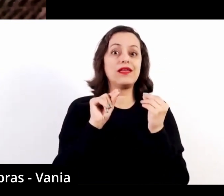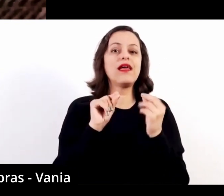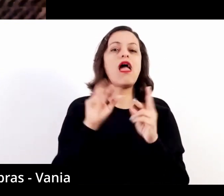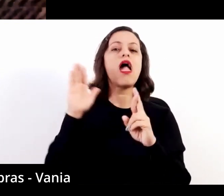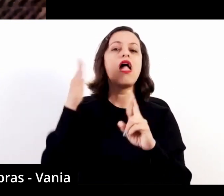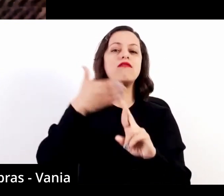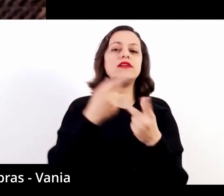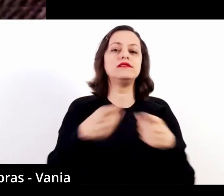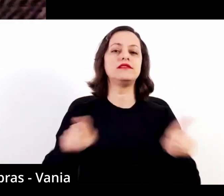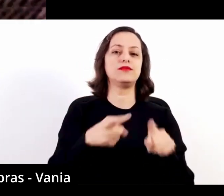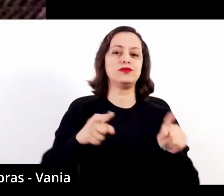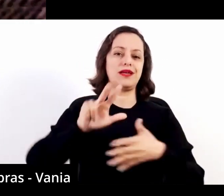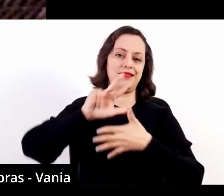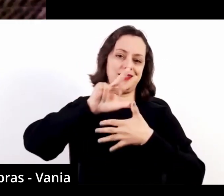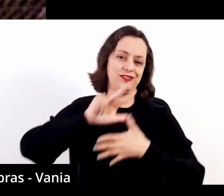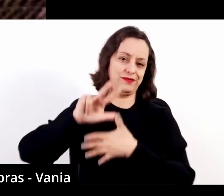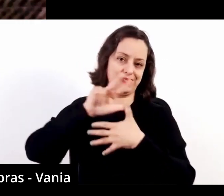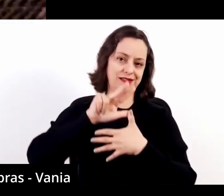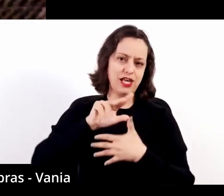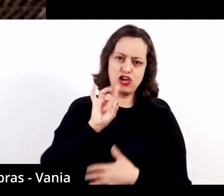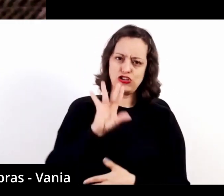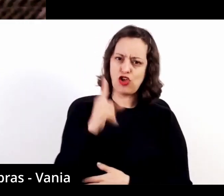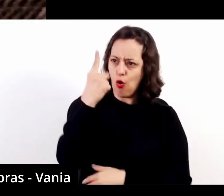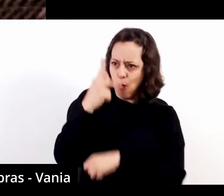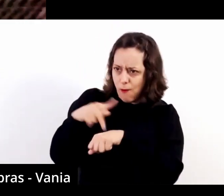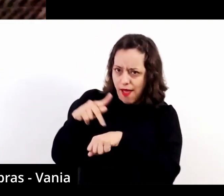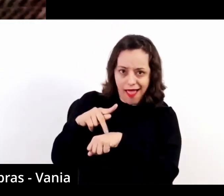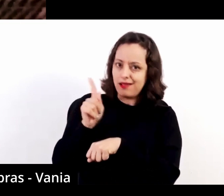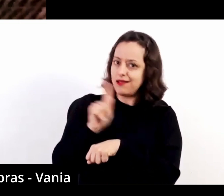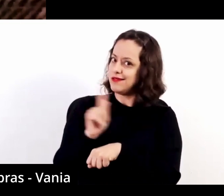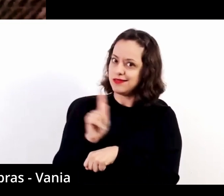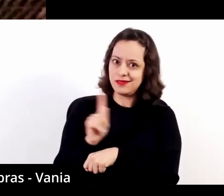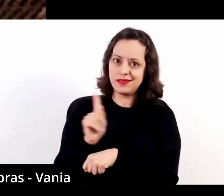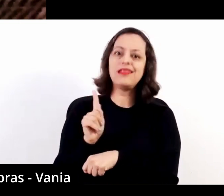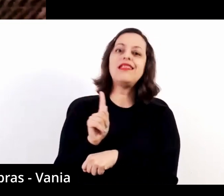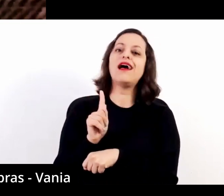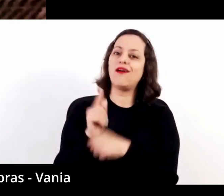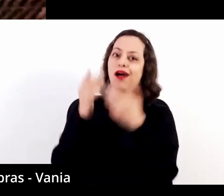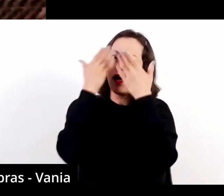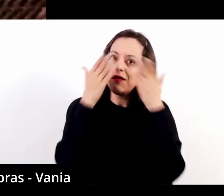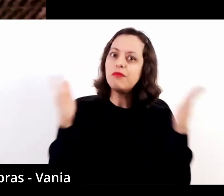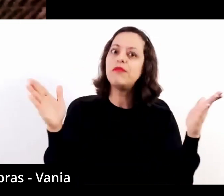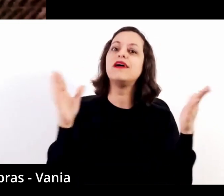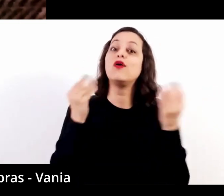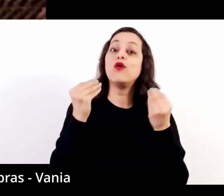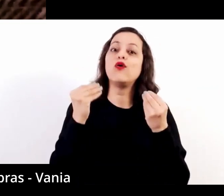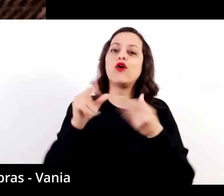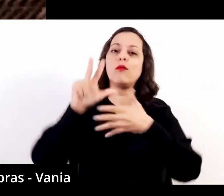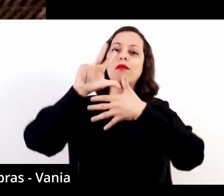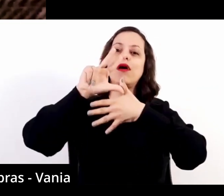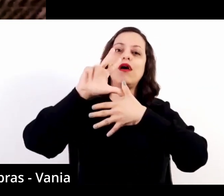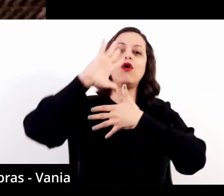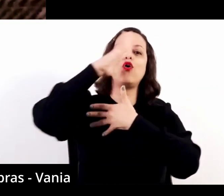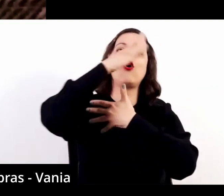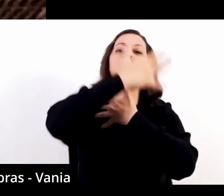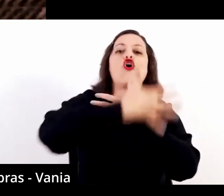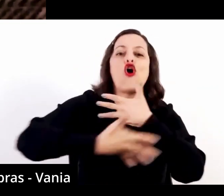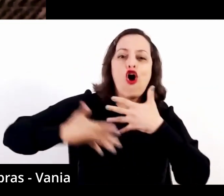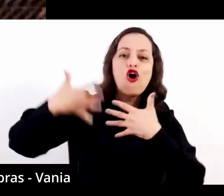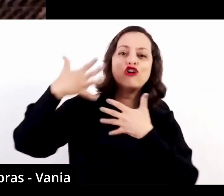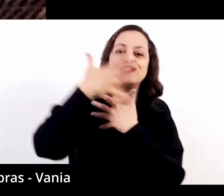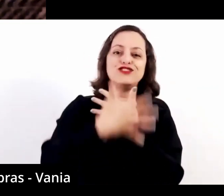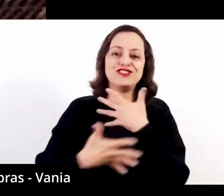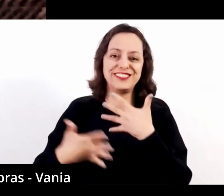-americana, diversa, não só de uma localidade, mas desse continente latino-americano.